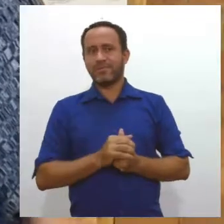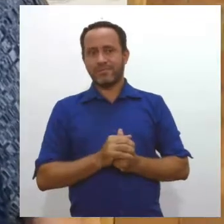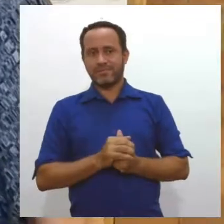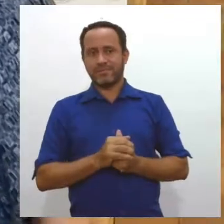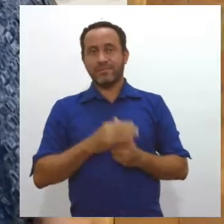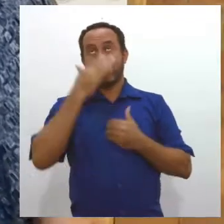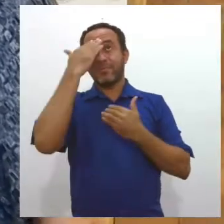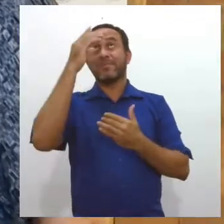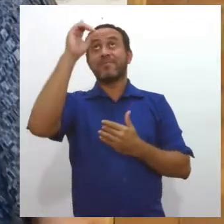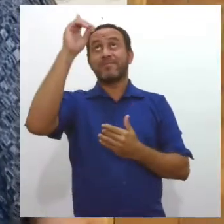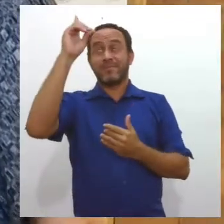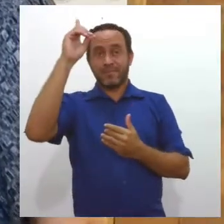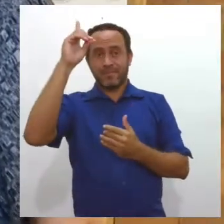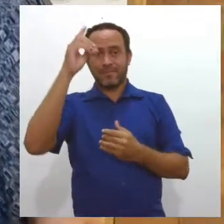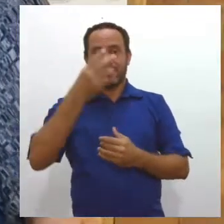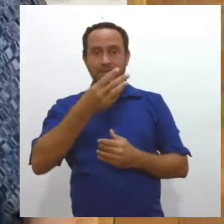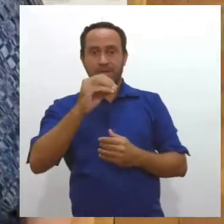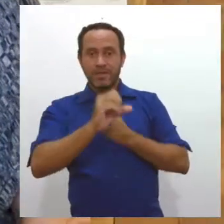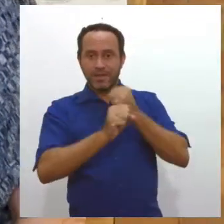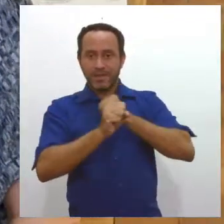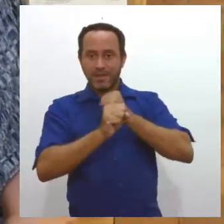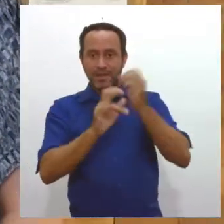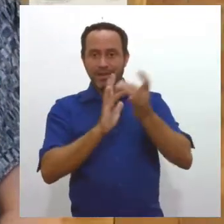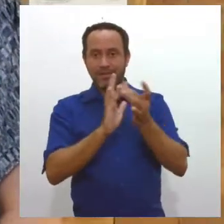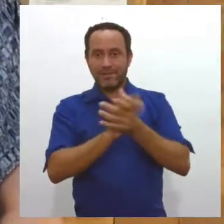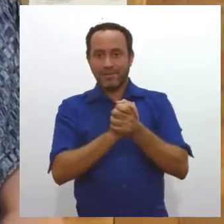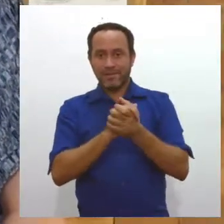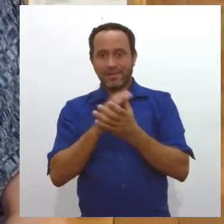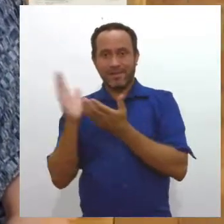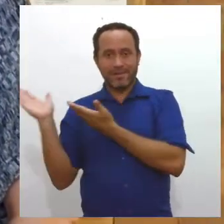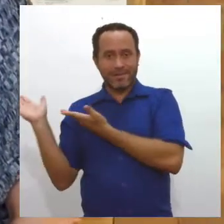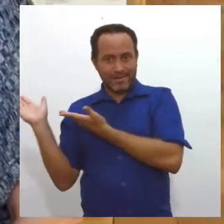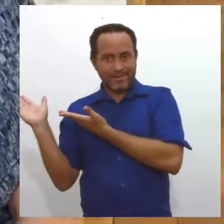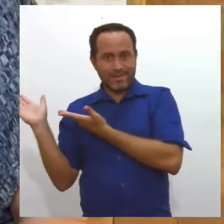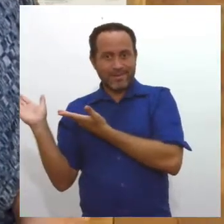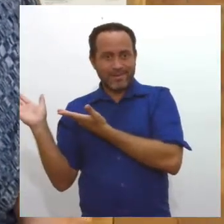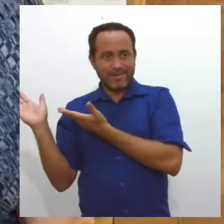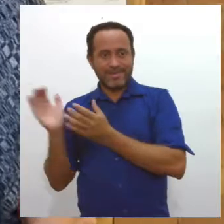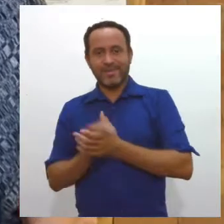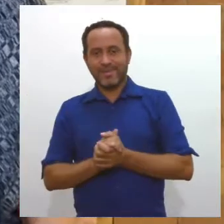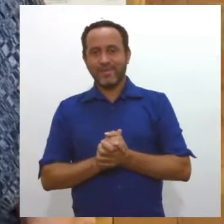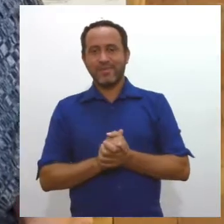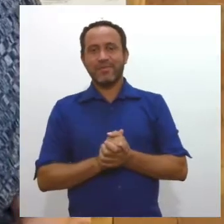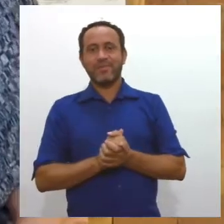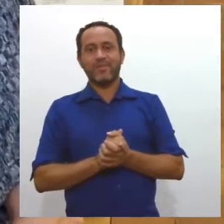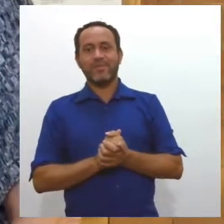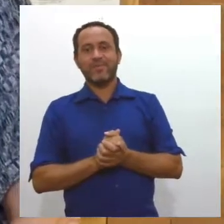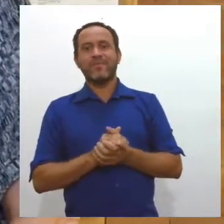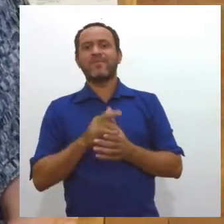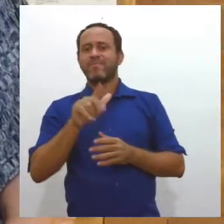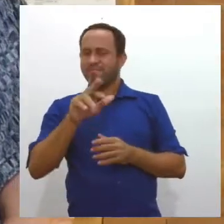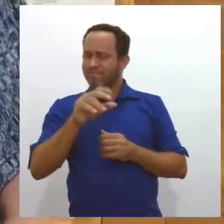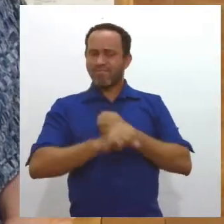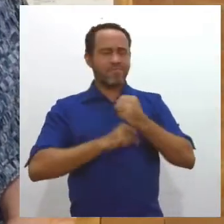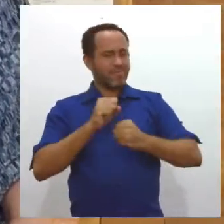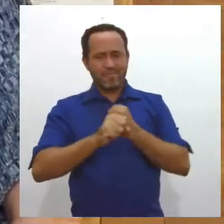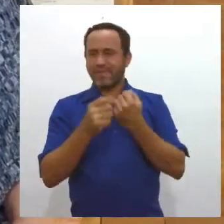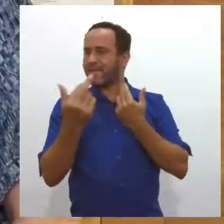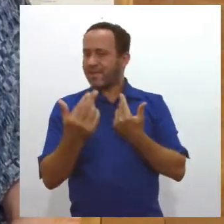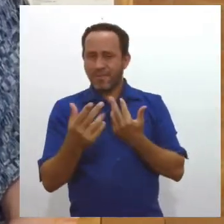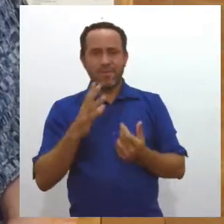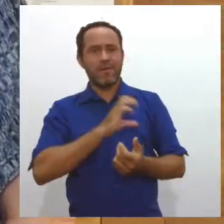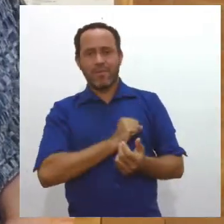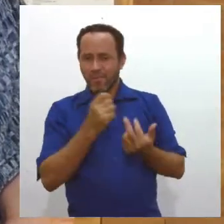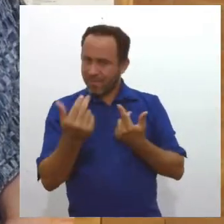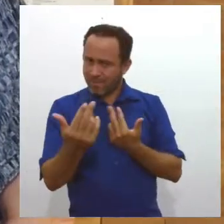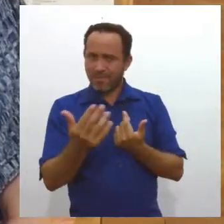graças a Deus porque nesses 30 anos de casado, é como se fosse todo ano, mesmo ano, todo dia, o mesmo